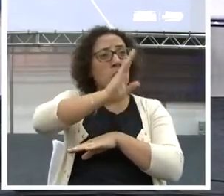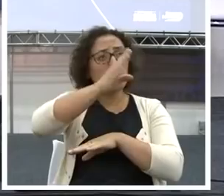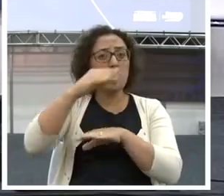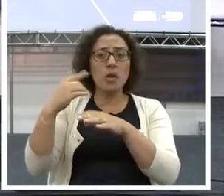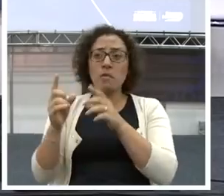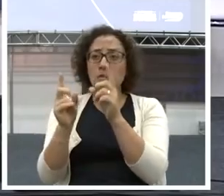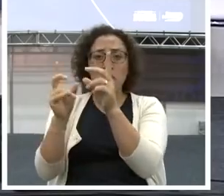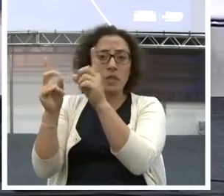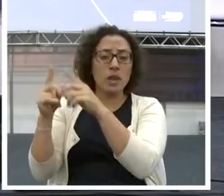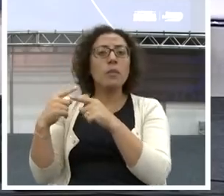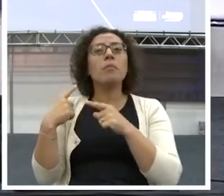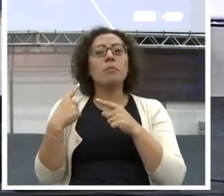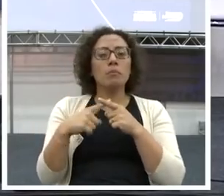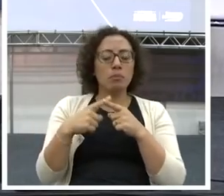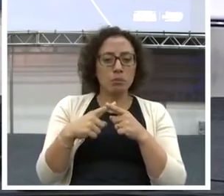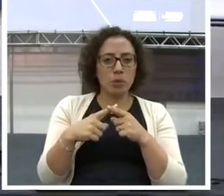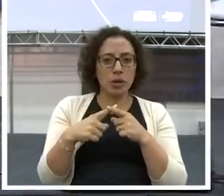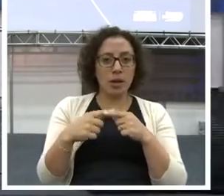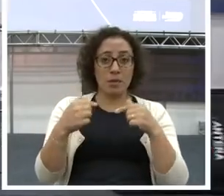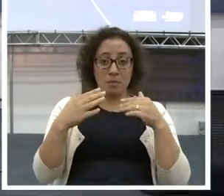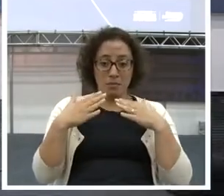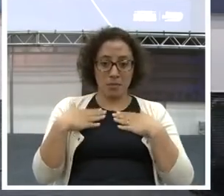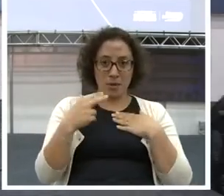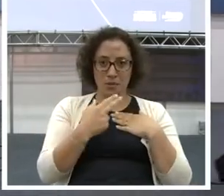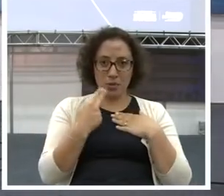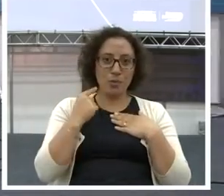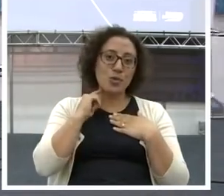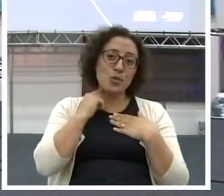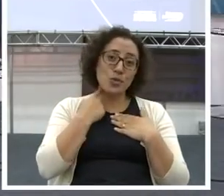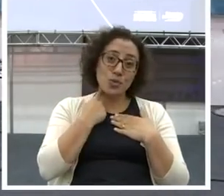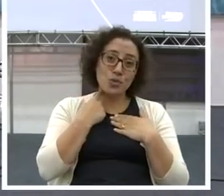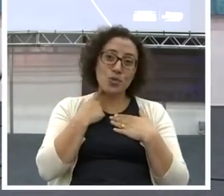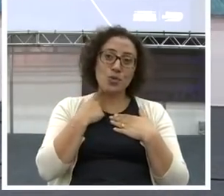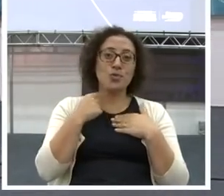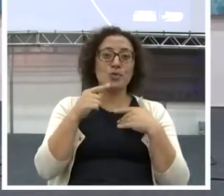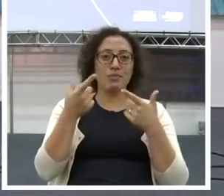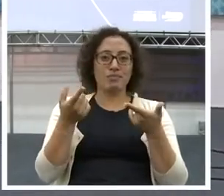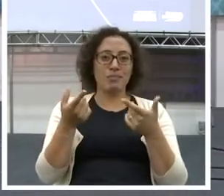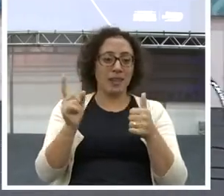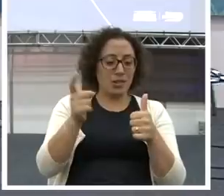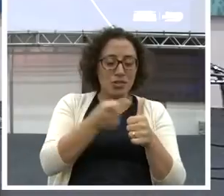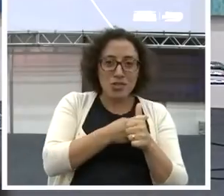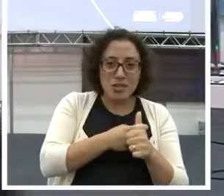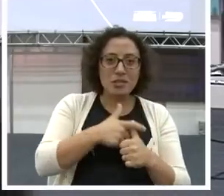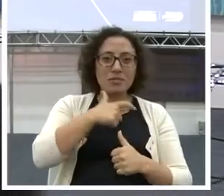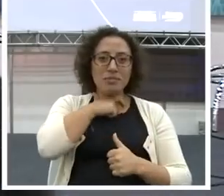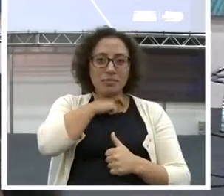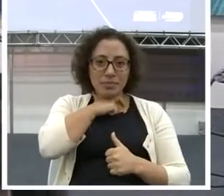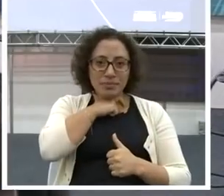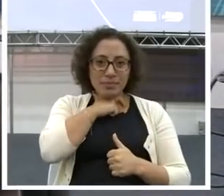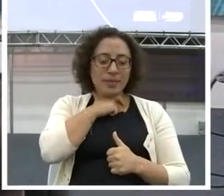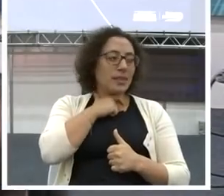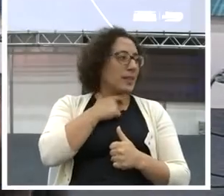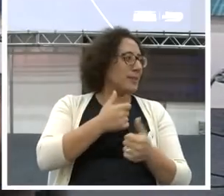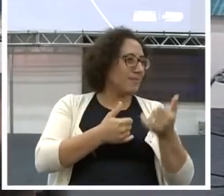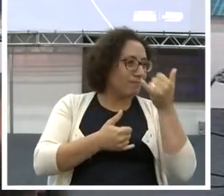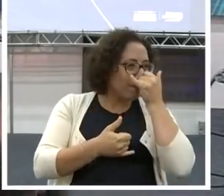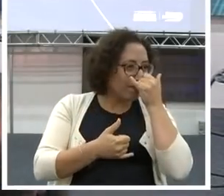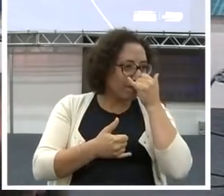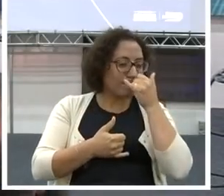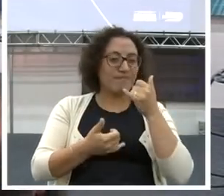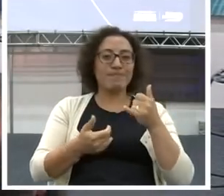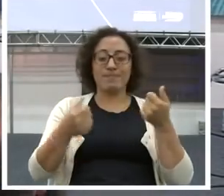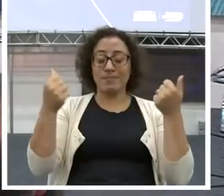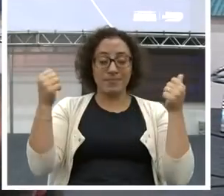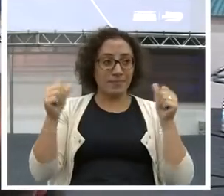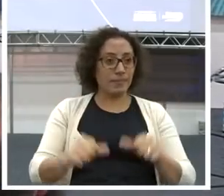Por quê? Estava com o nome sujo. Totalmente endividado. Ferrado. Eu não